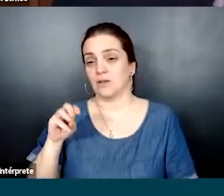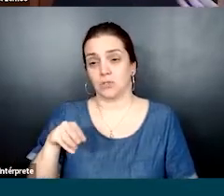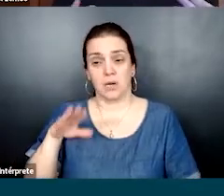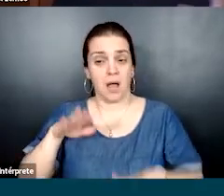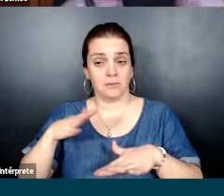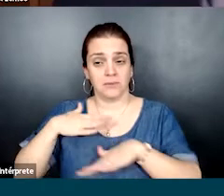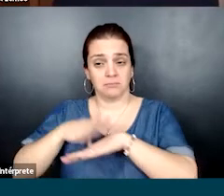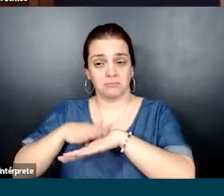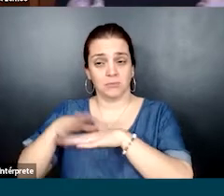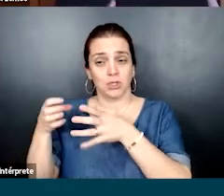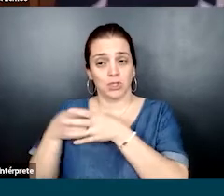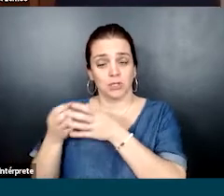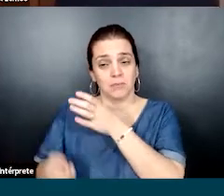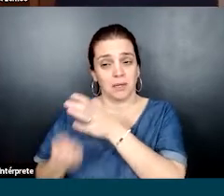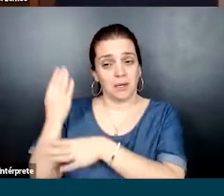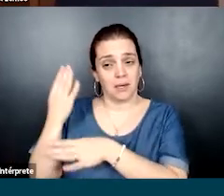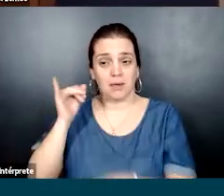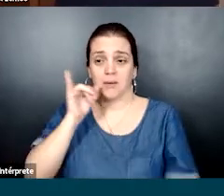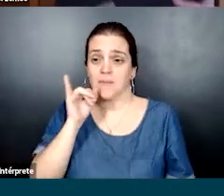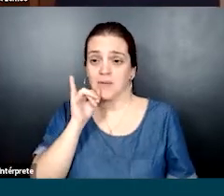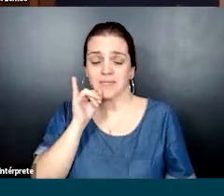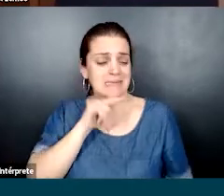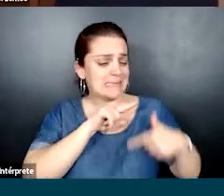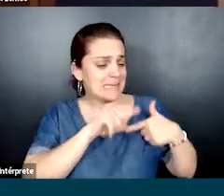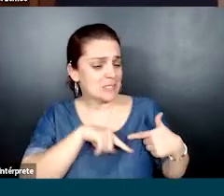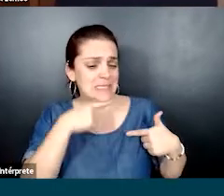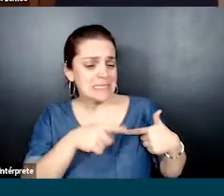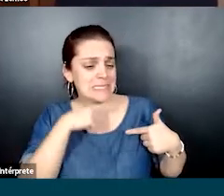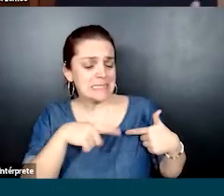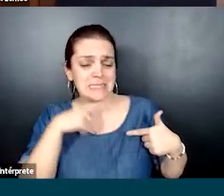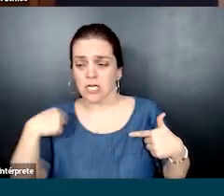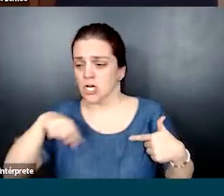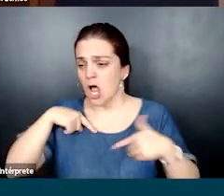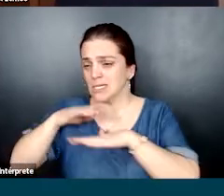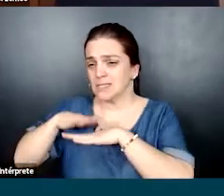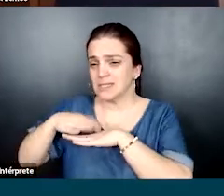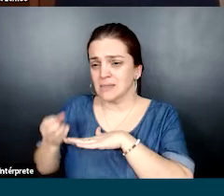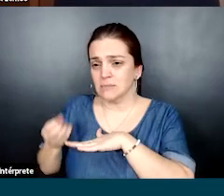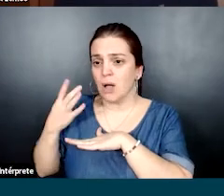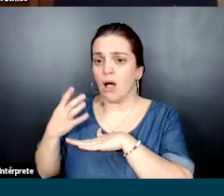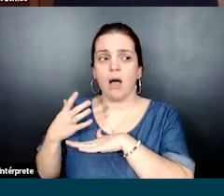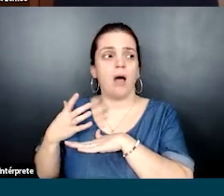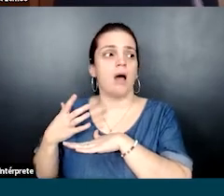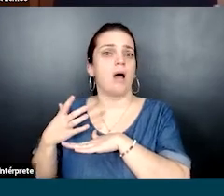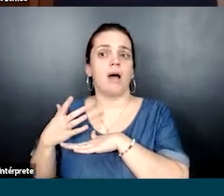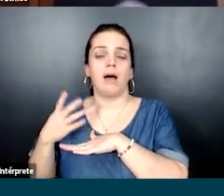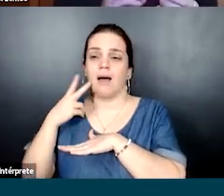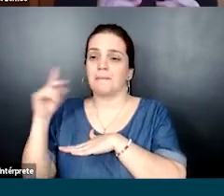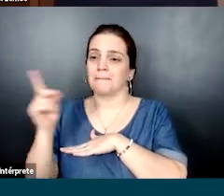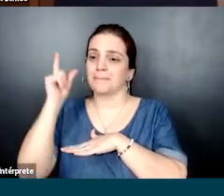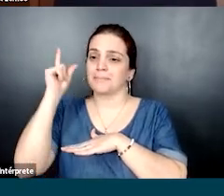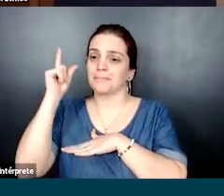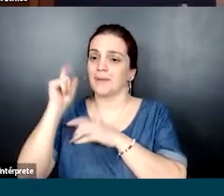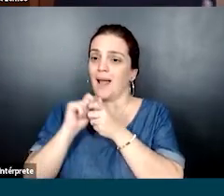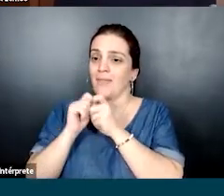inclusive as que são criadas pelo nosso próprio time, principalmente nesses momentos que o tradicional não está funcionando, é que a gente começa a enxergar um